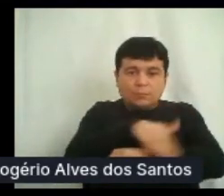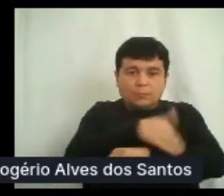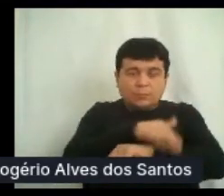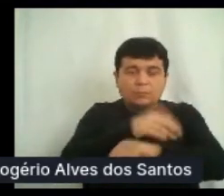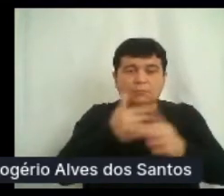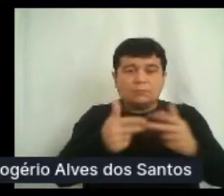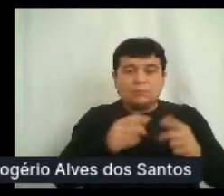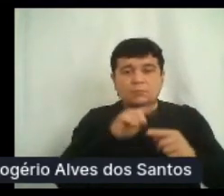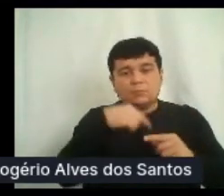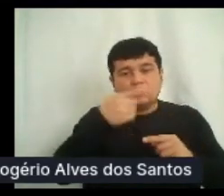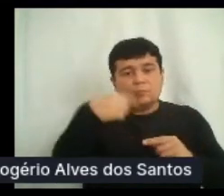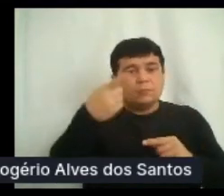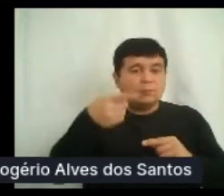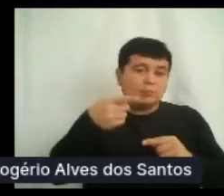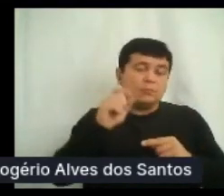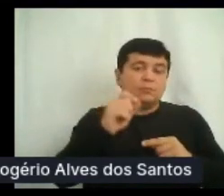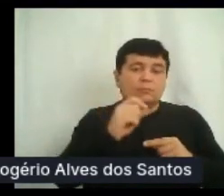enviaremos posteriormente para você.